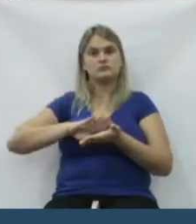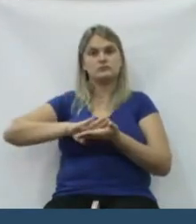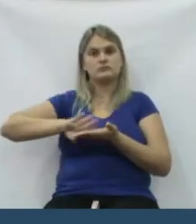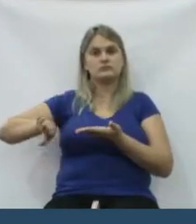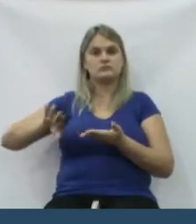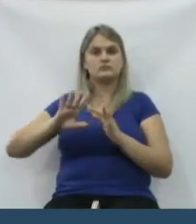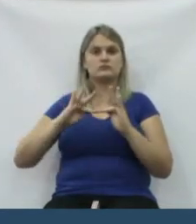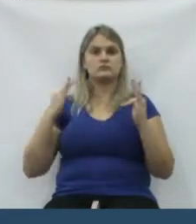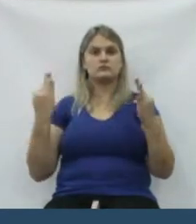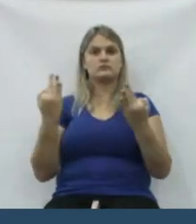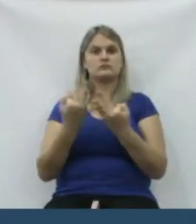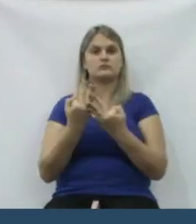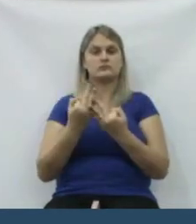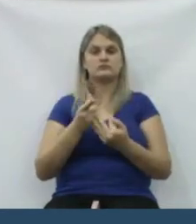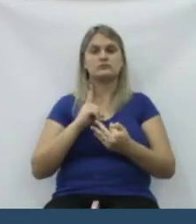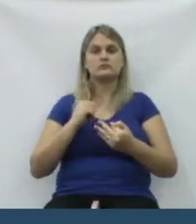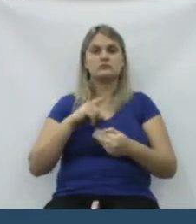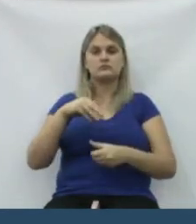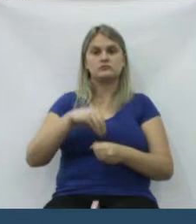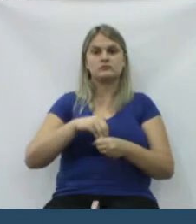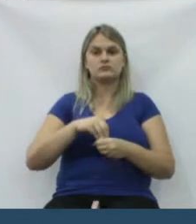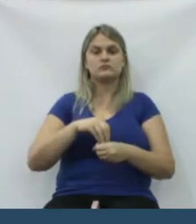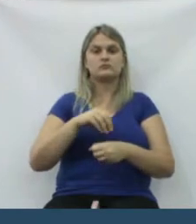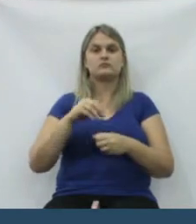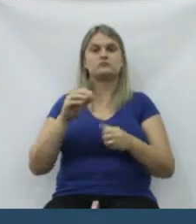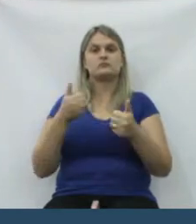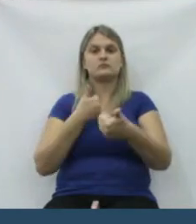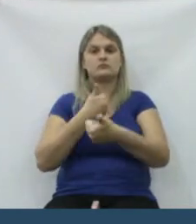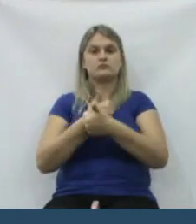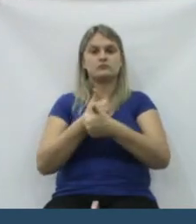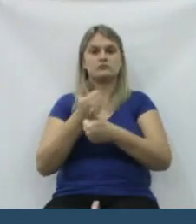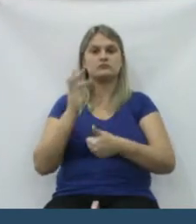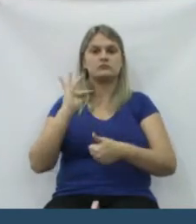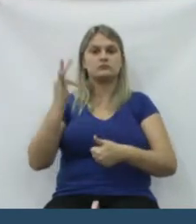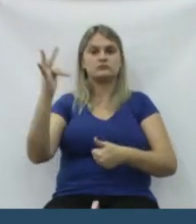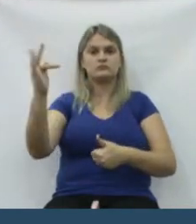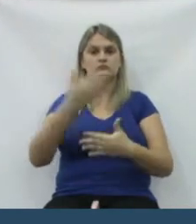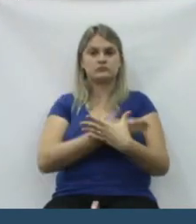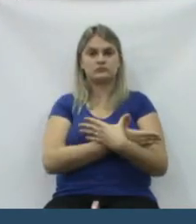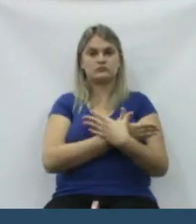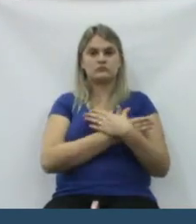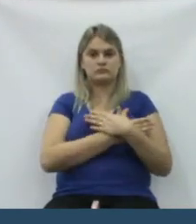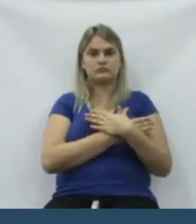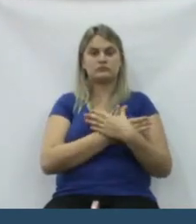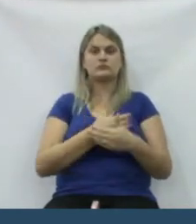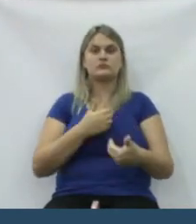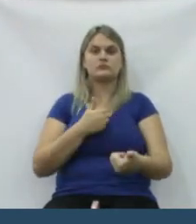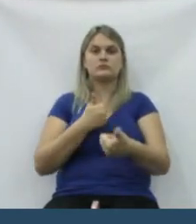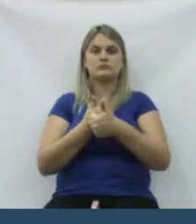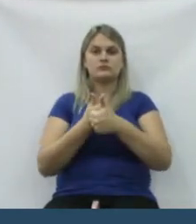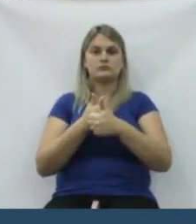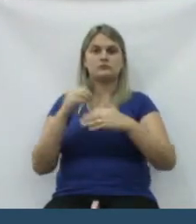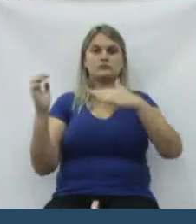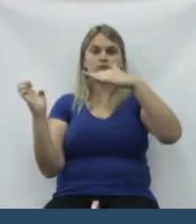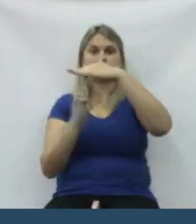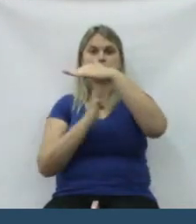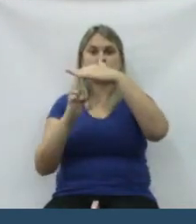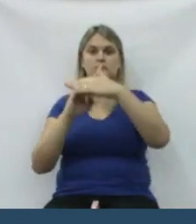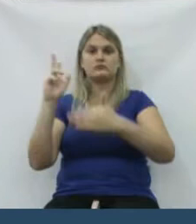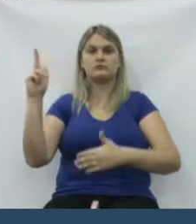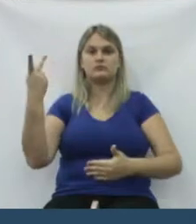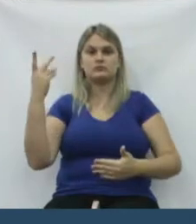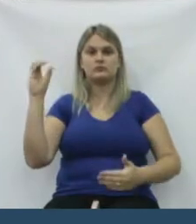aquelas famílias que estão ali na Uniguaçu, até próximo à empresa do UBI,